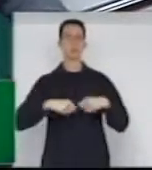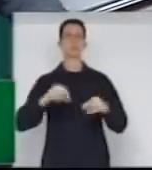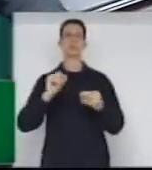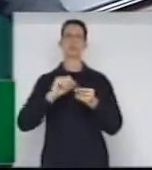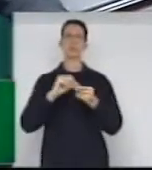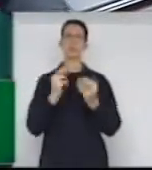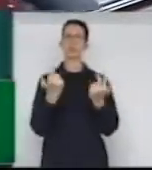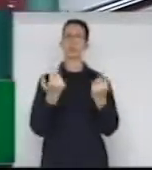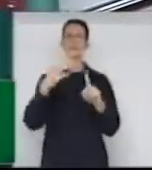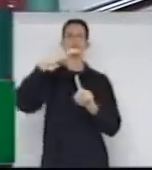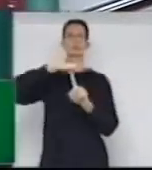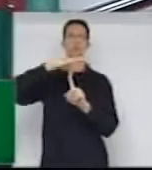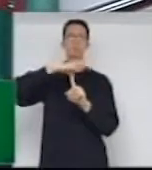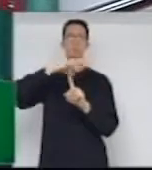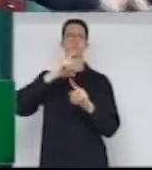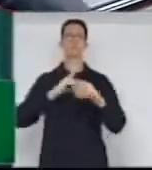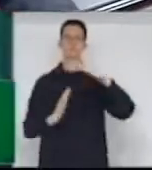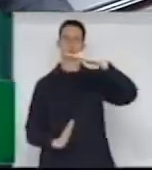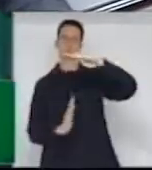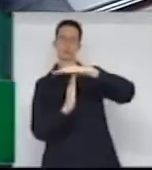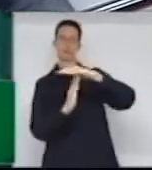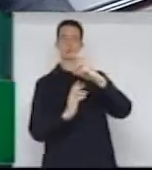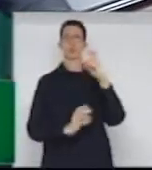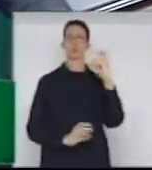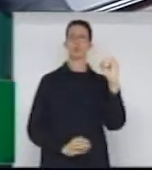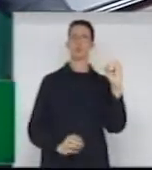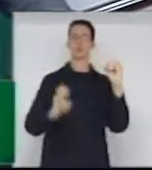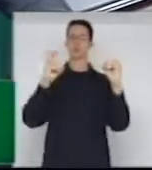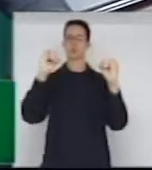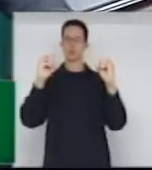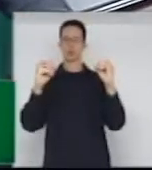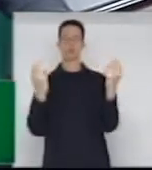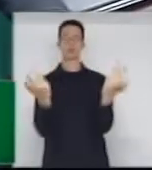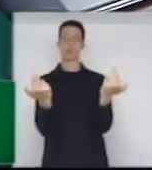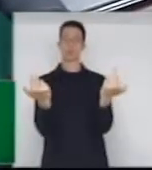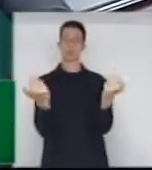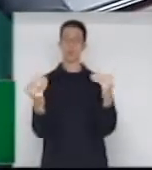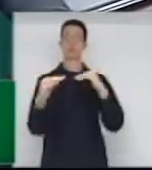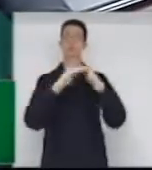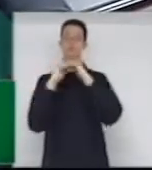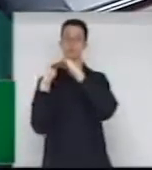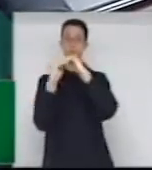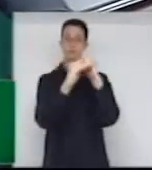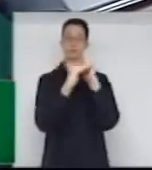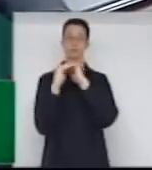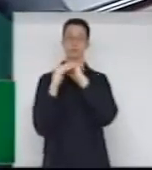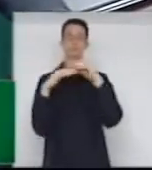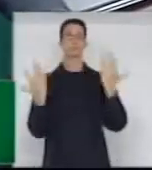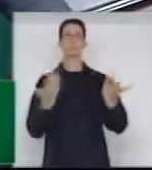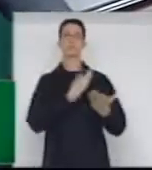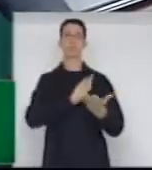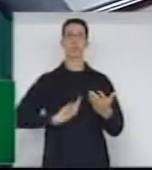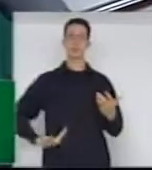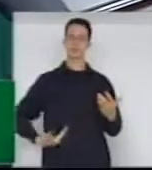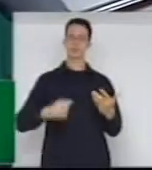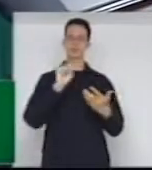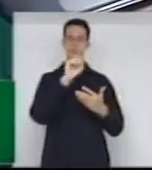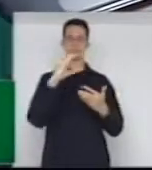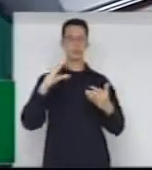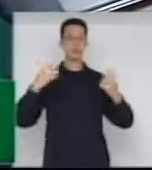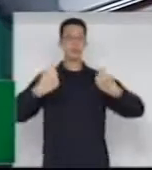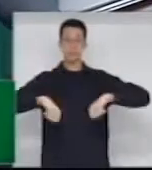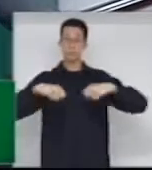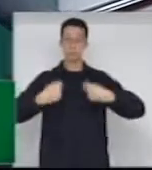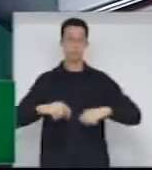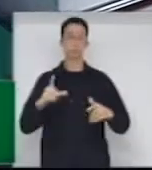de 50%? Aí dá direitos iguais. Então, o governo do Estado precisa tomar